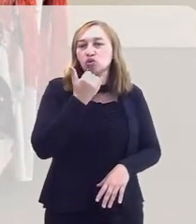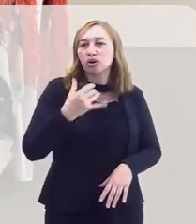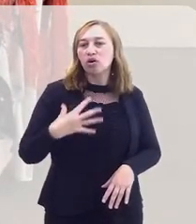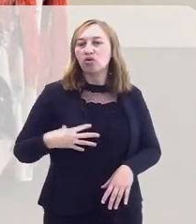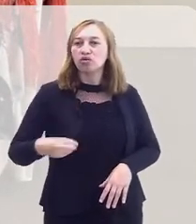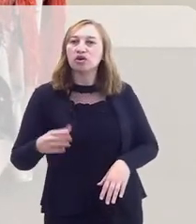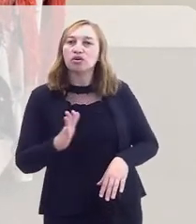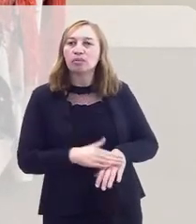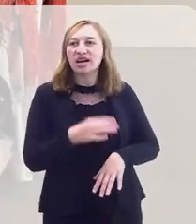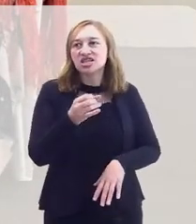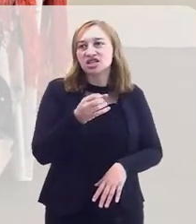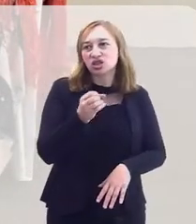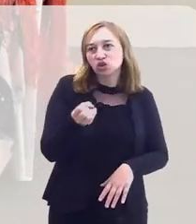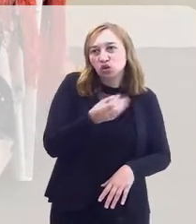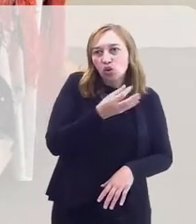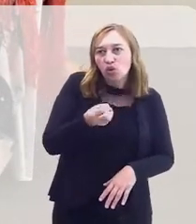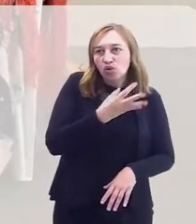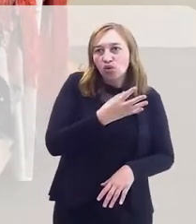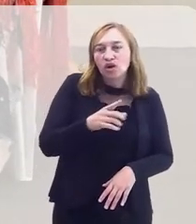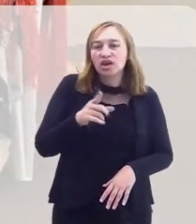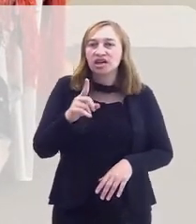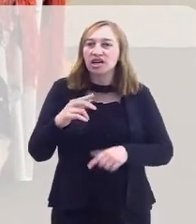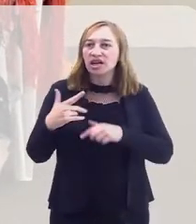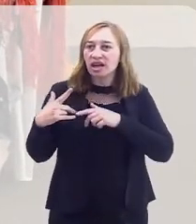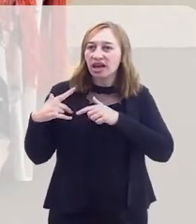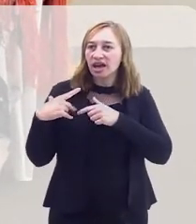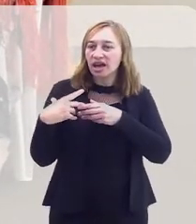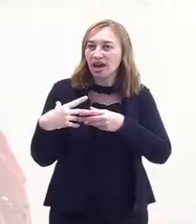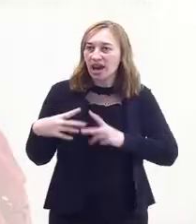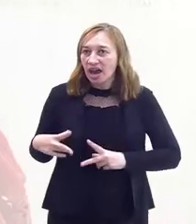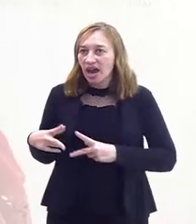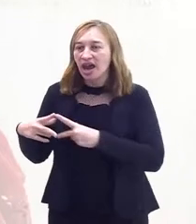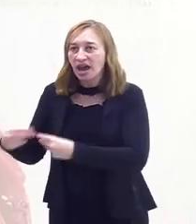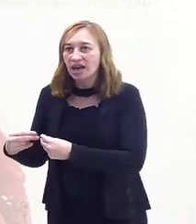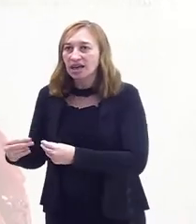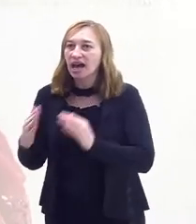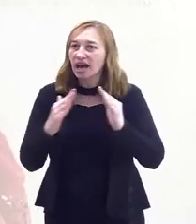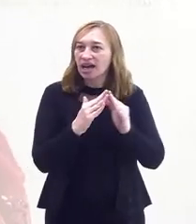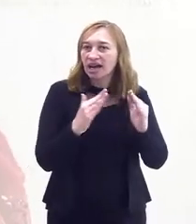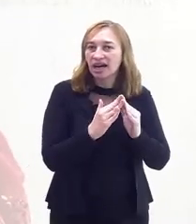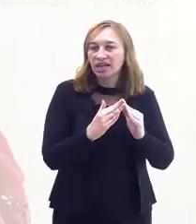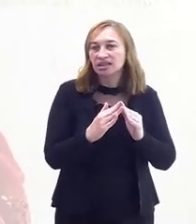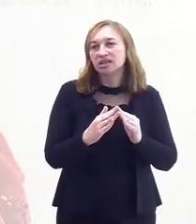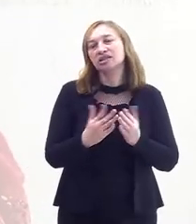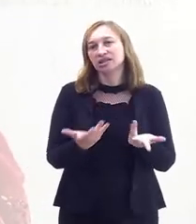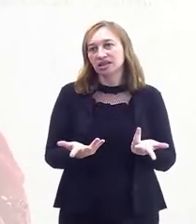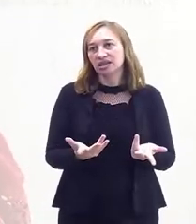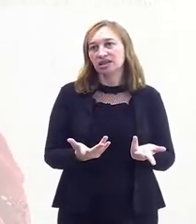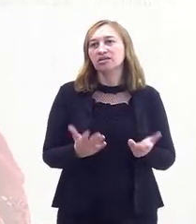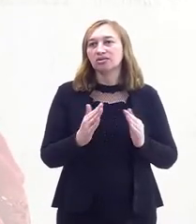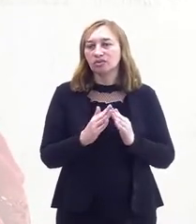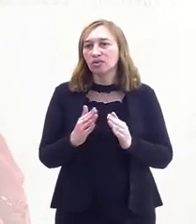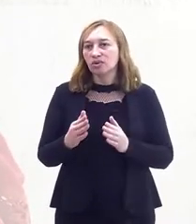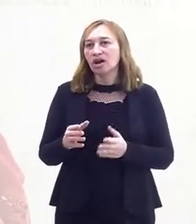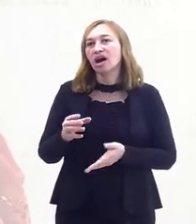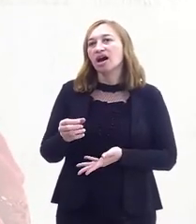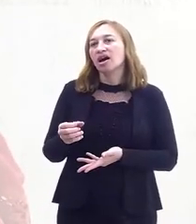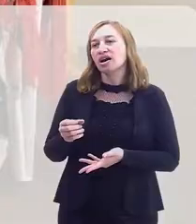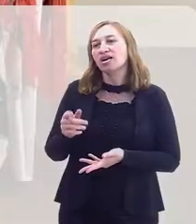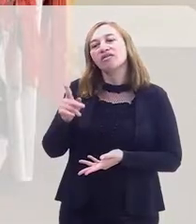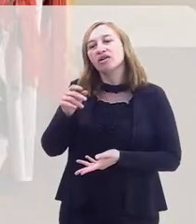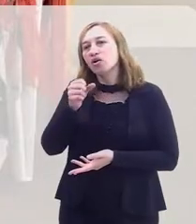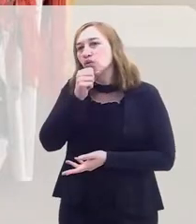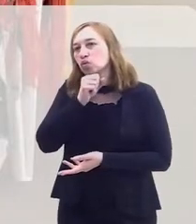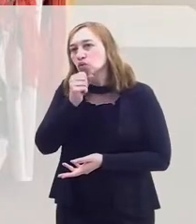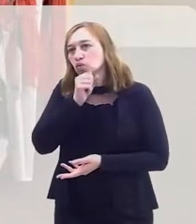Geralmente é, é o filho mais novo. E aí ele herda a casa onde morava aquele mais velho que ele tomou conta. os